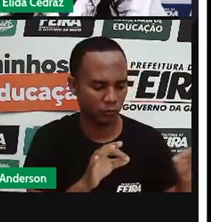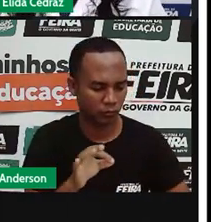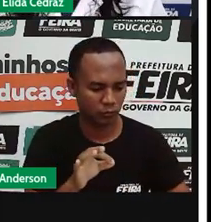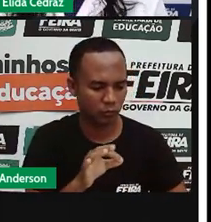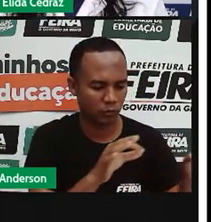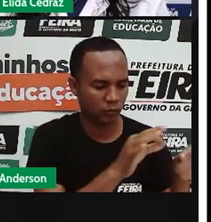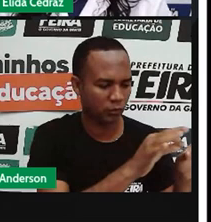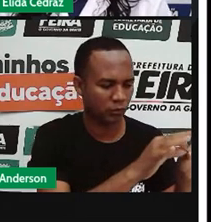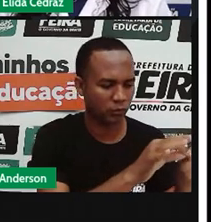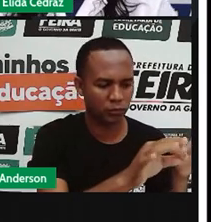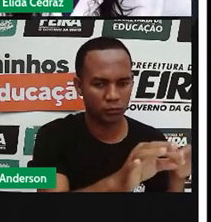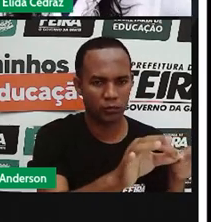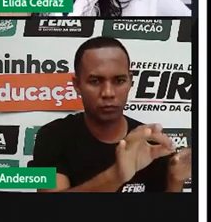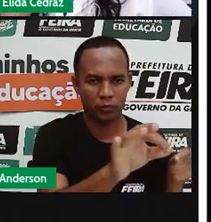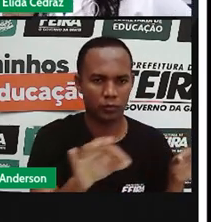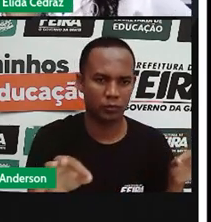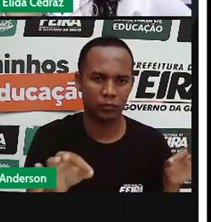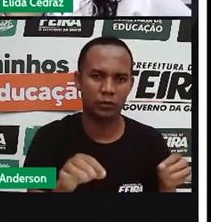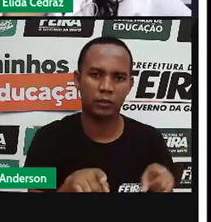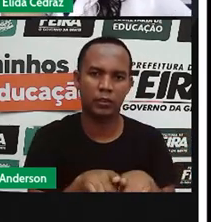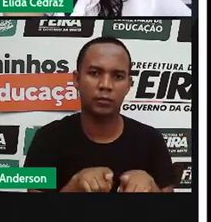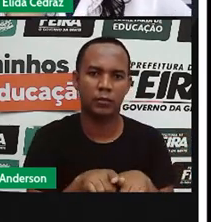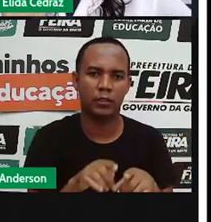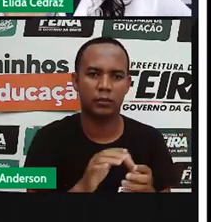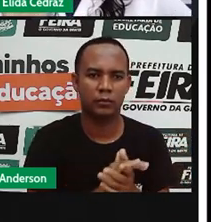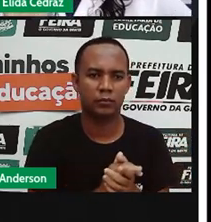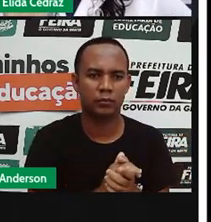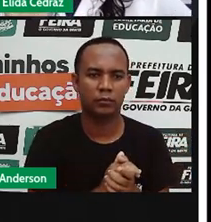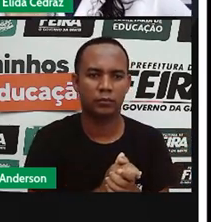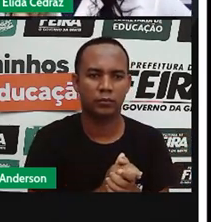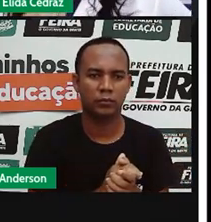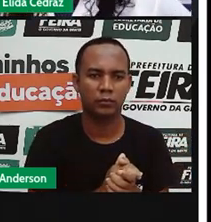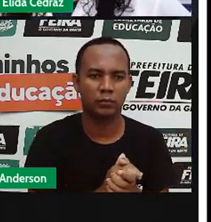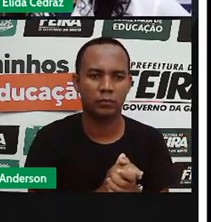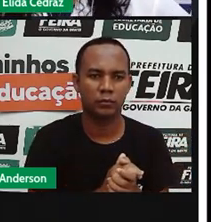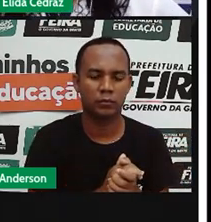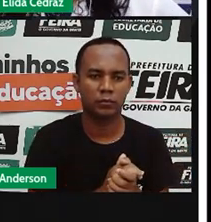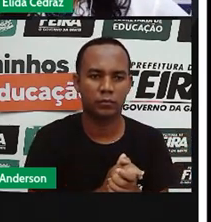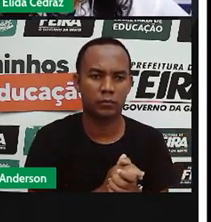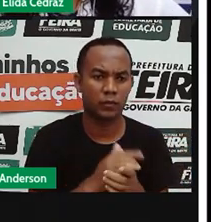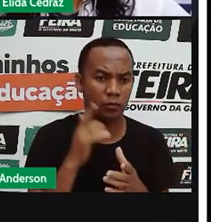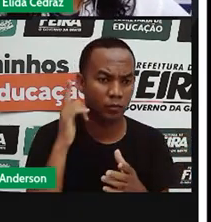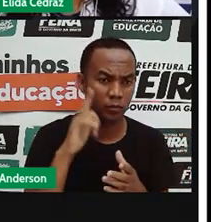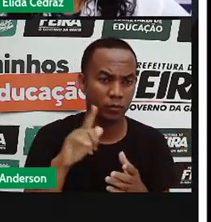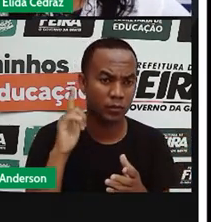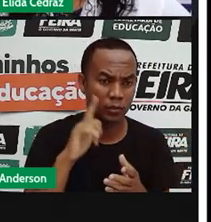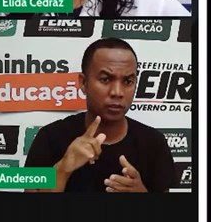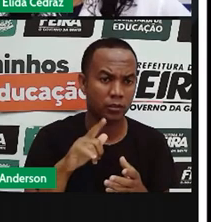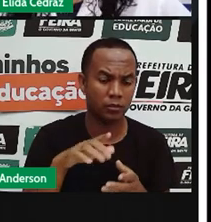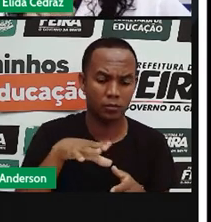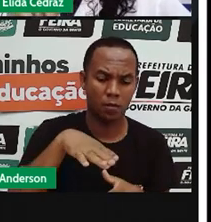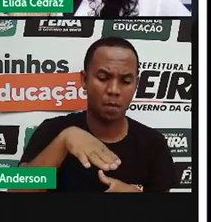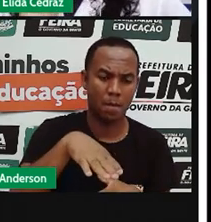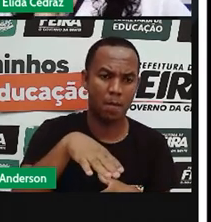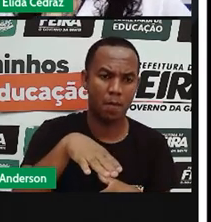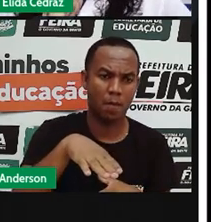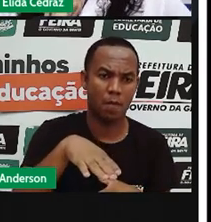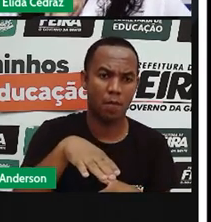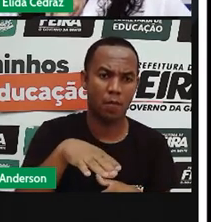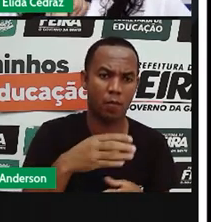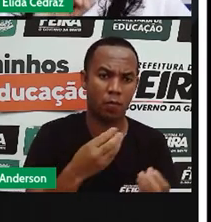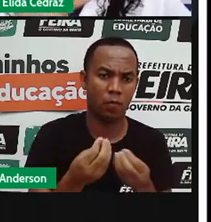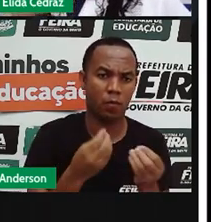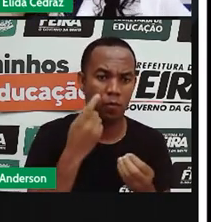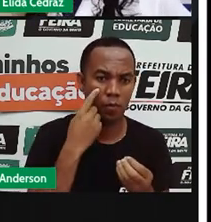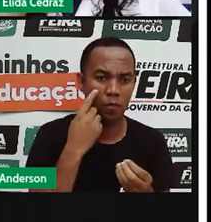e usando a medida não convencional mediu um palmo de criança olha